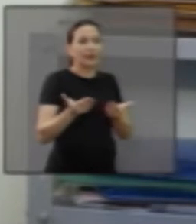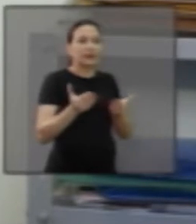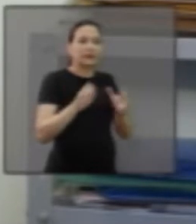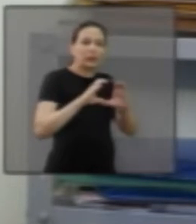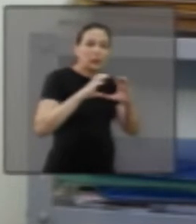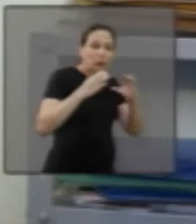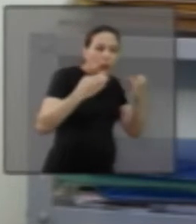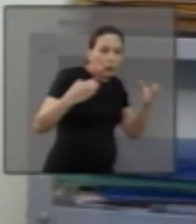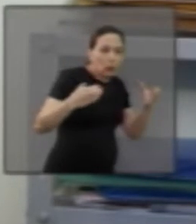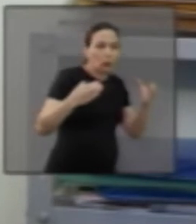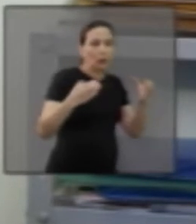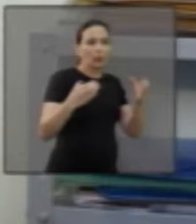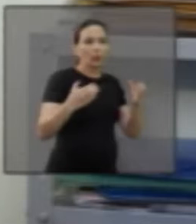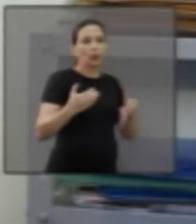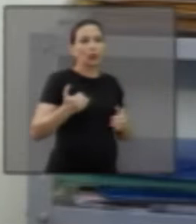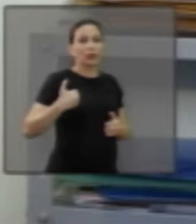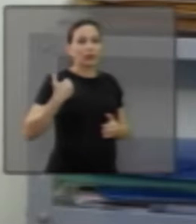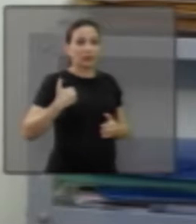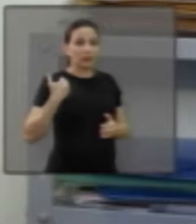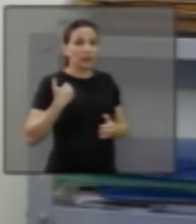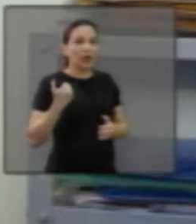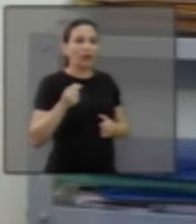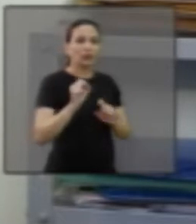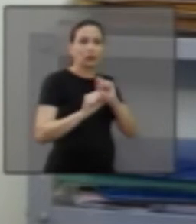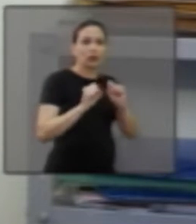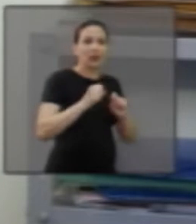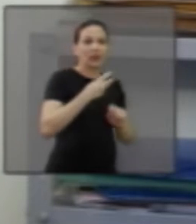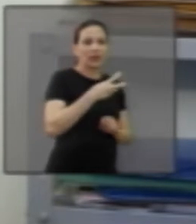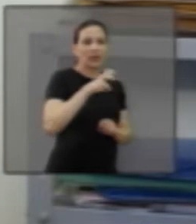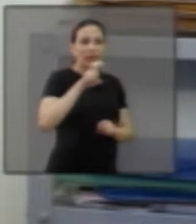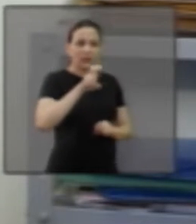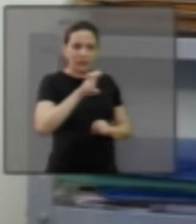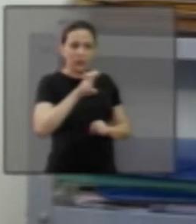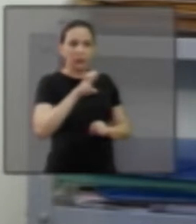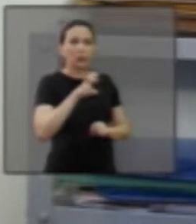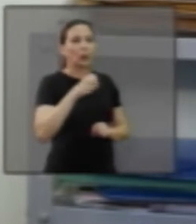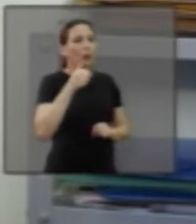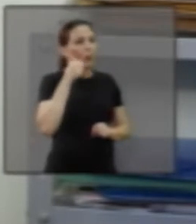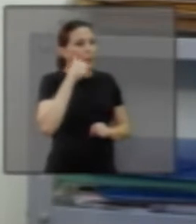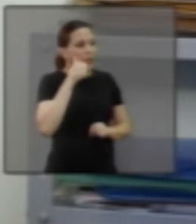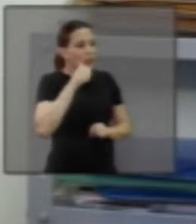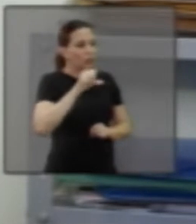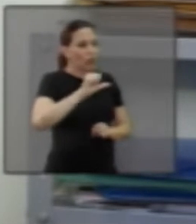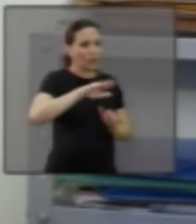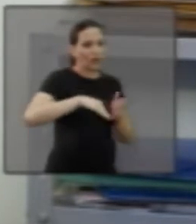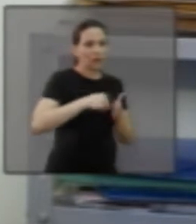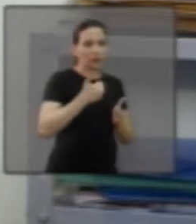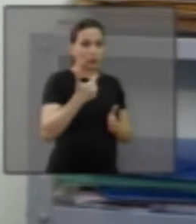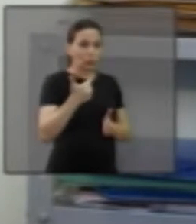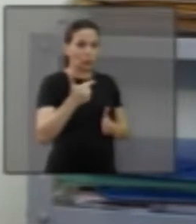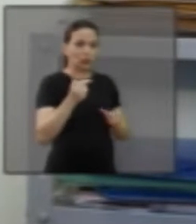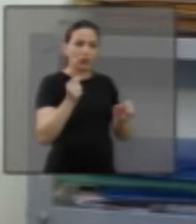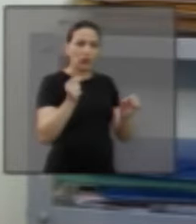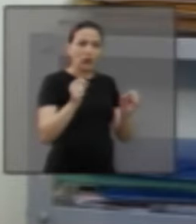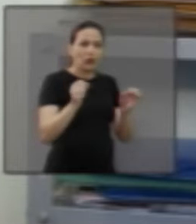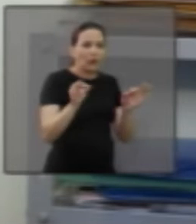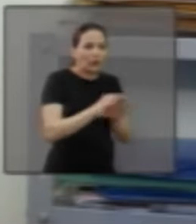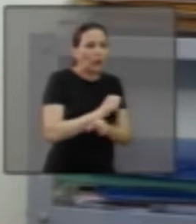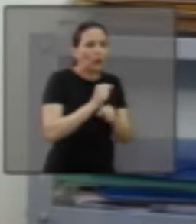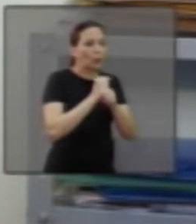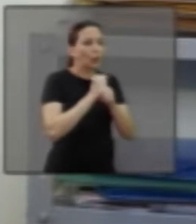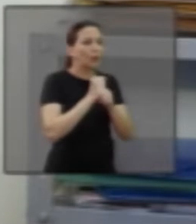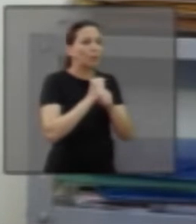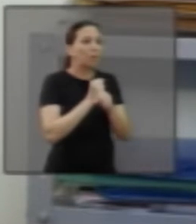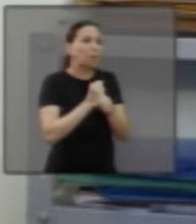né? Então, daqui a pouco, a gente, hoje, a gente está com mais ou menos 35 meninas, né? Entre 9 e 12 anos. Daqui a pouco, a gente vai estar com umas